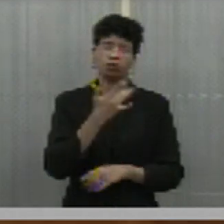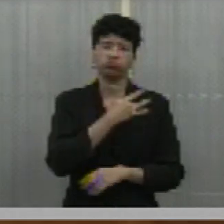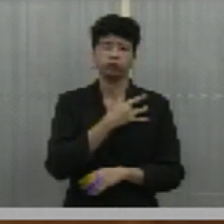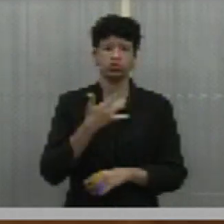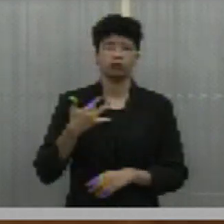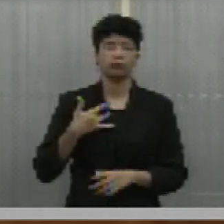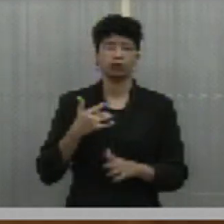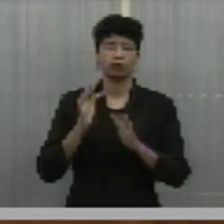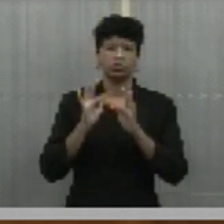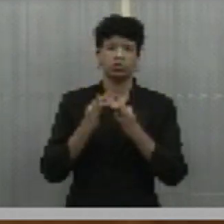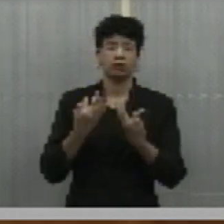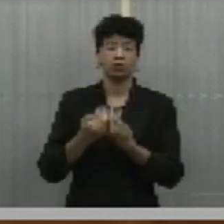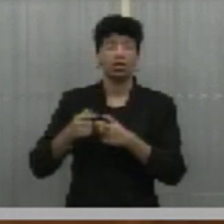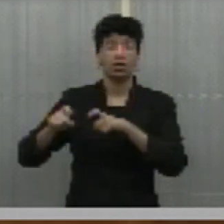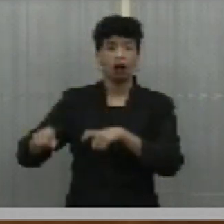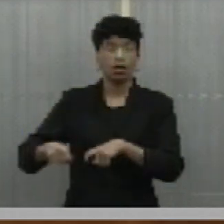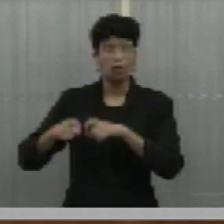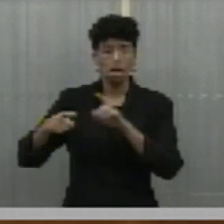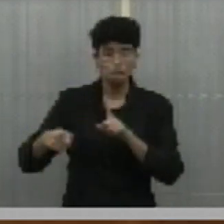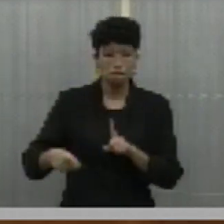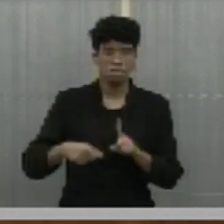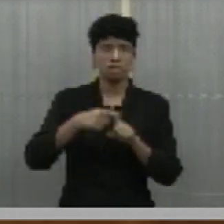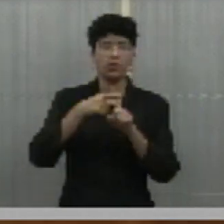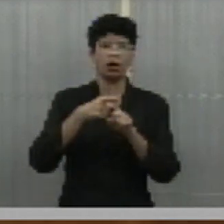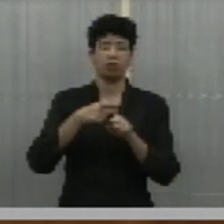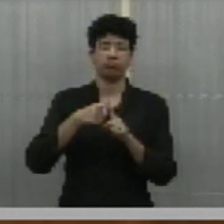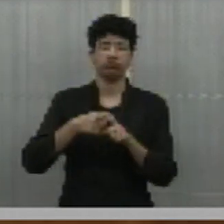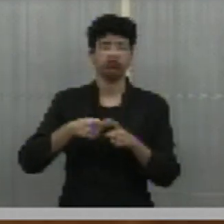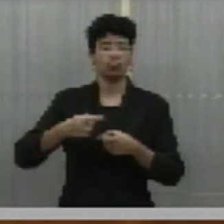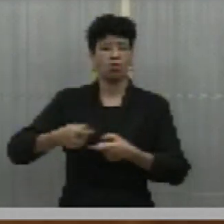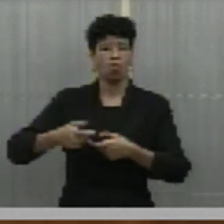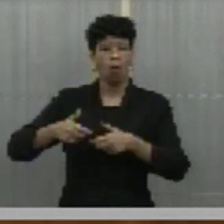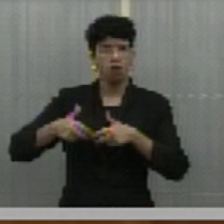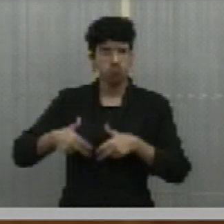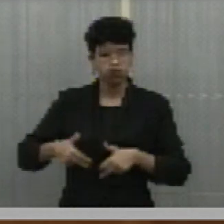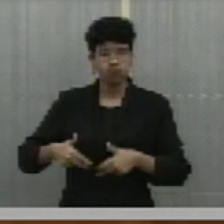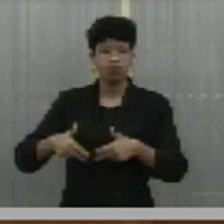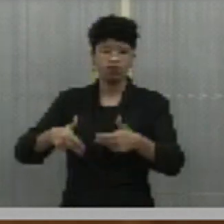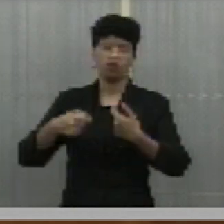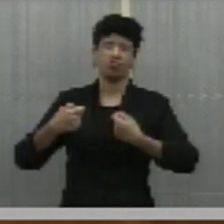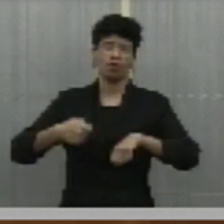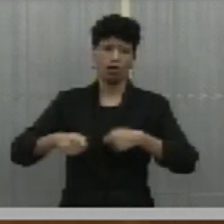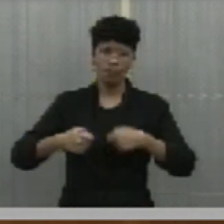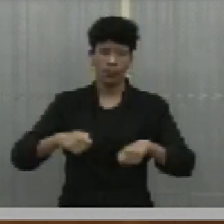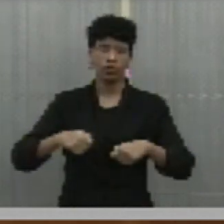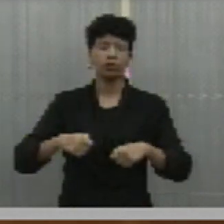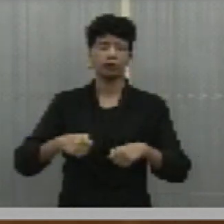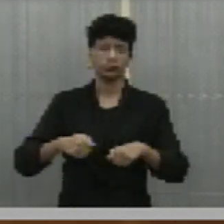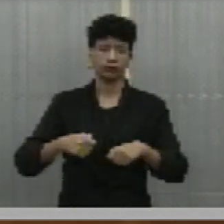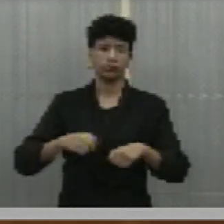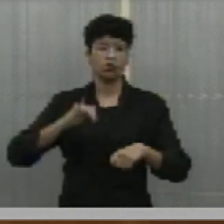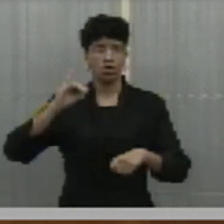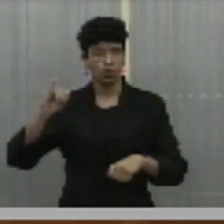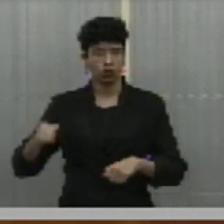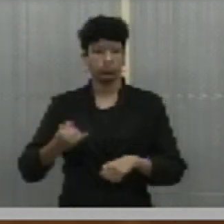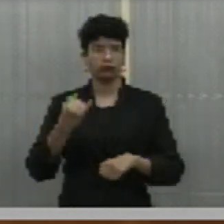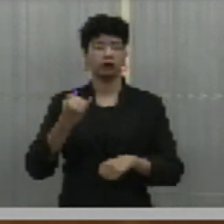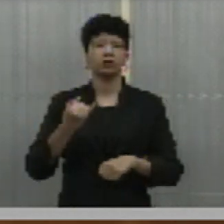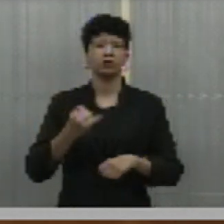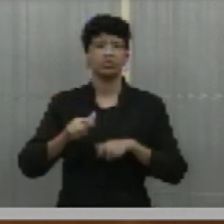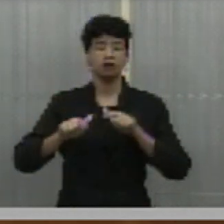agricultura familiar, somada naturalmente ao agronegócio, que tem dar essa oportunidade de gerar